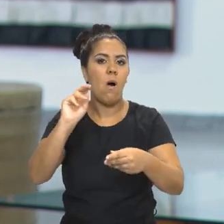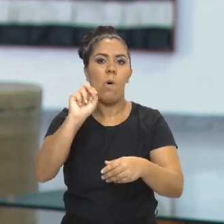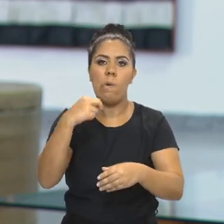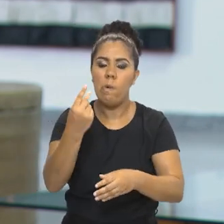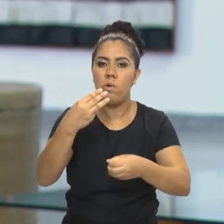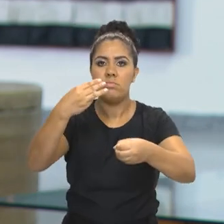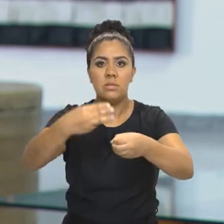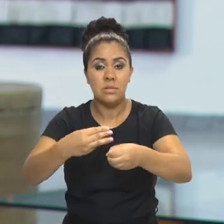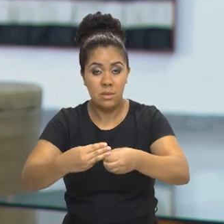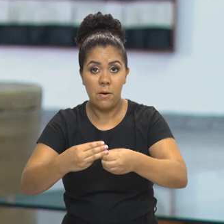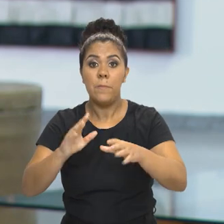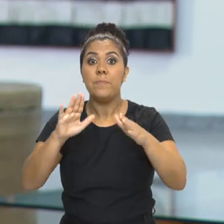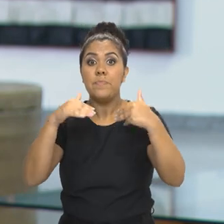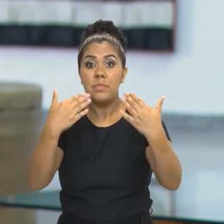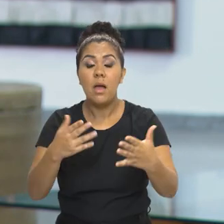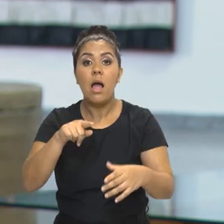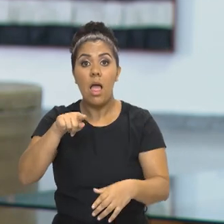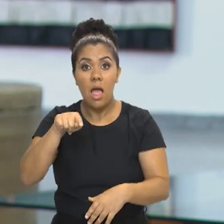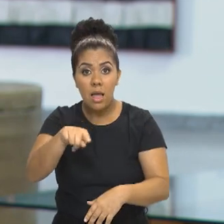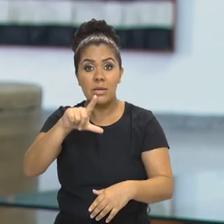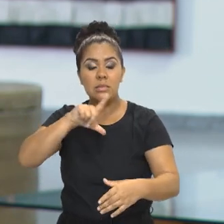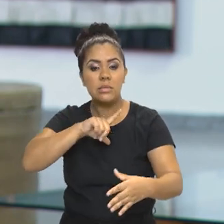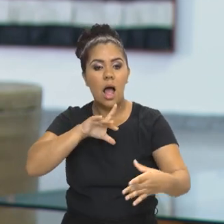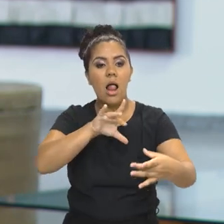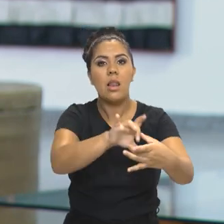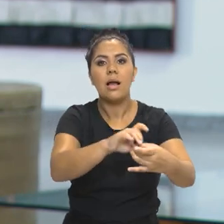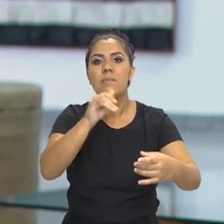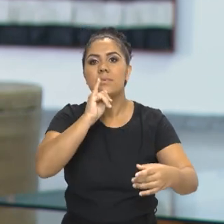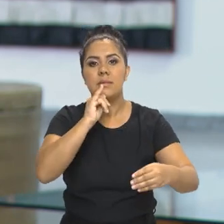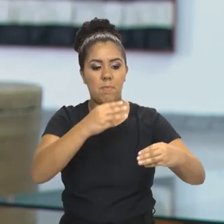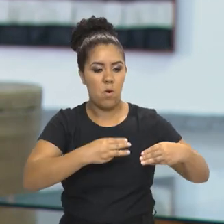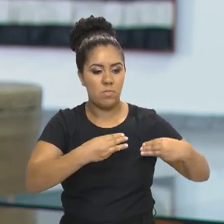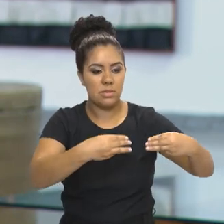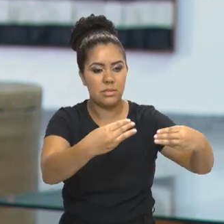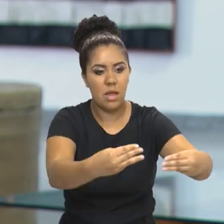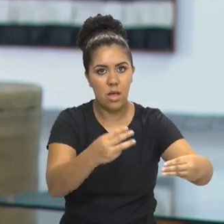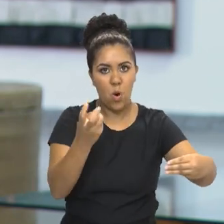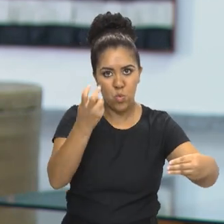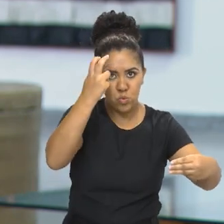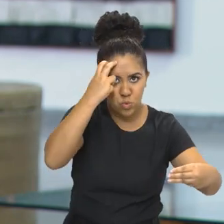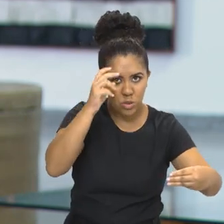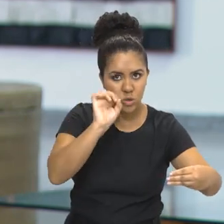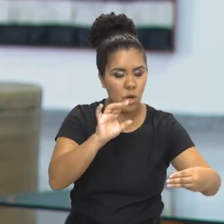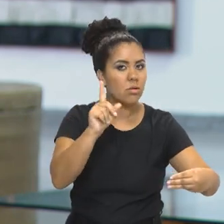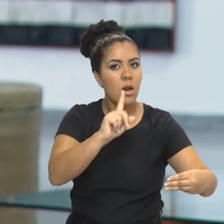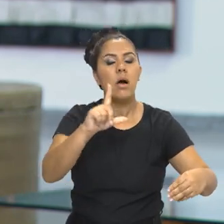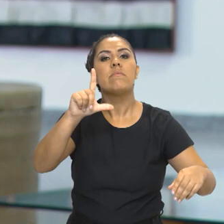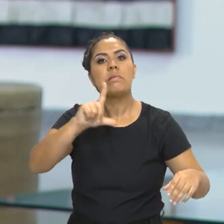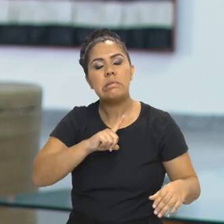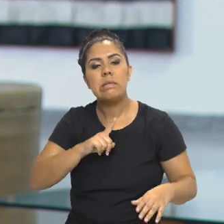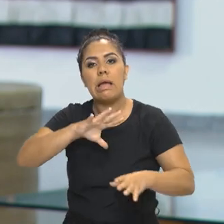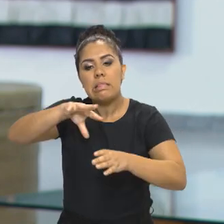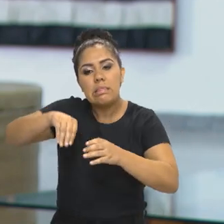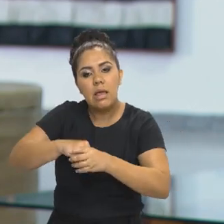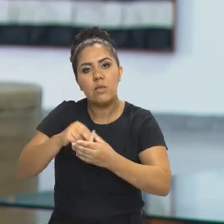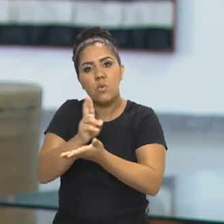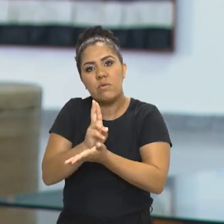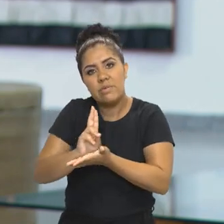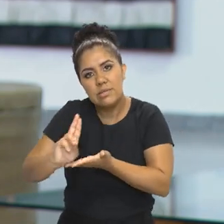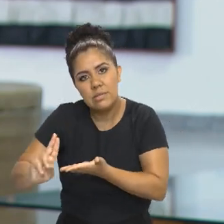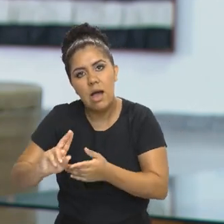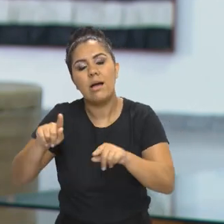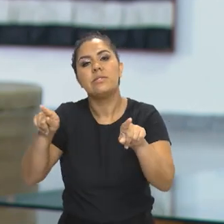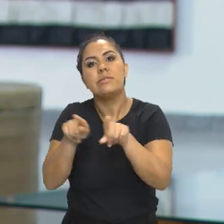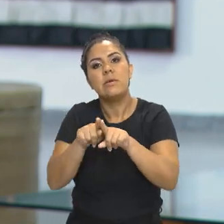500 os museus federais. E eles estão ligados a outros ministérios, não só o Ministério da Cultura. Tem museus nas universidades, tem